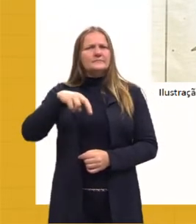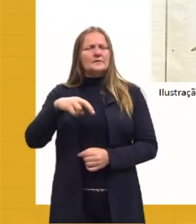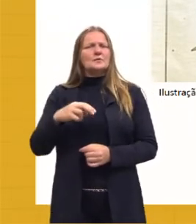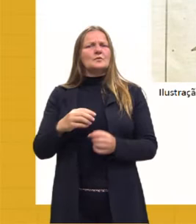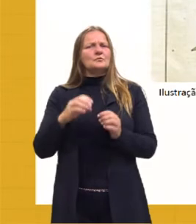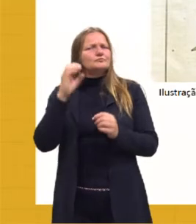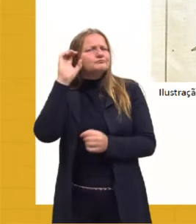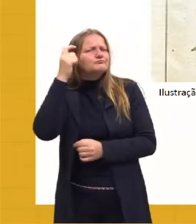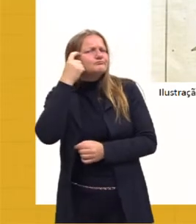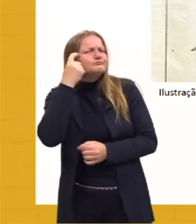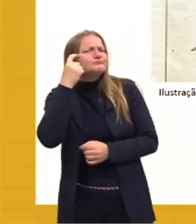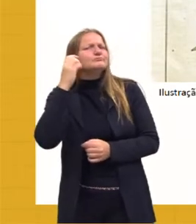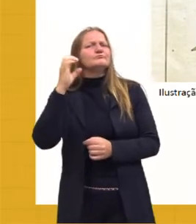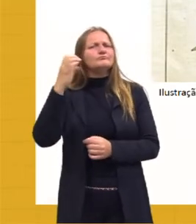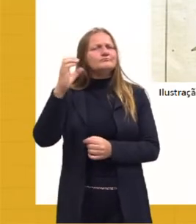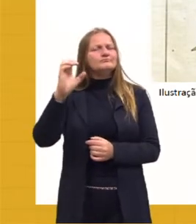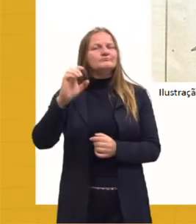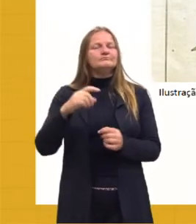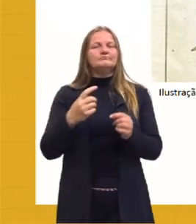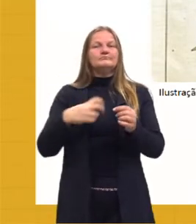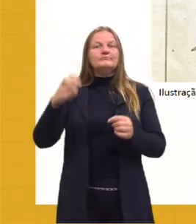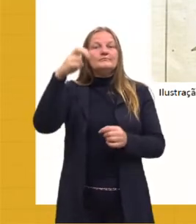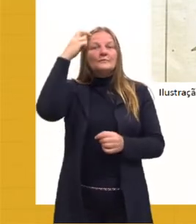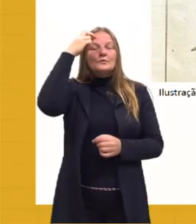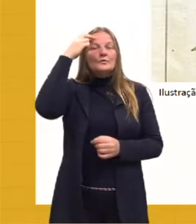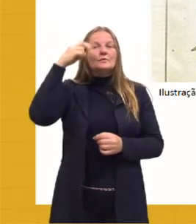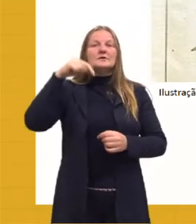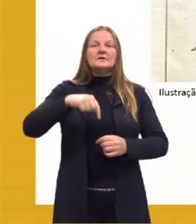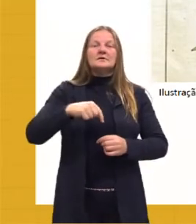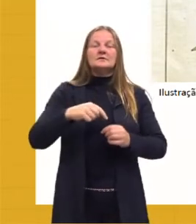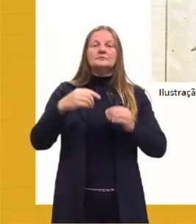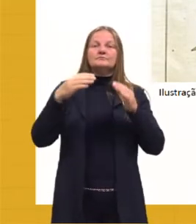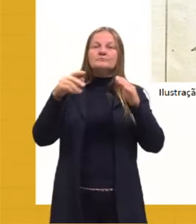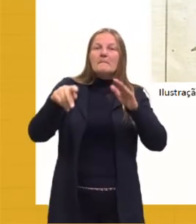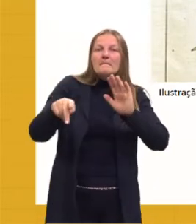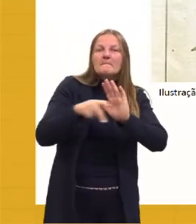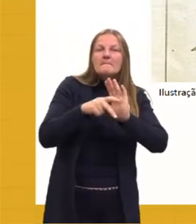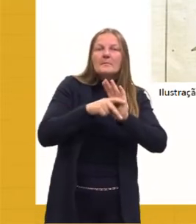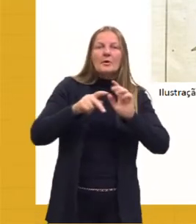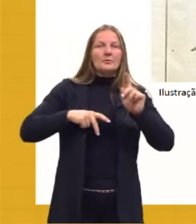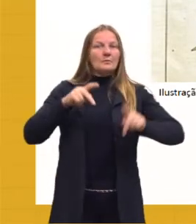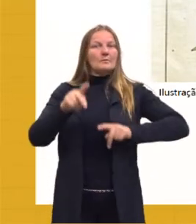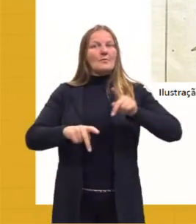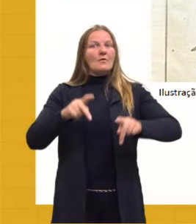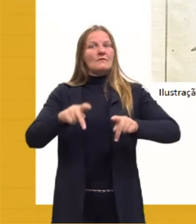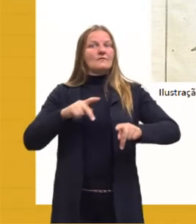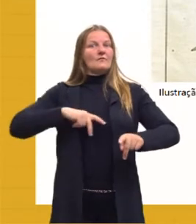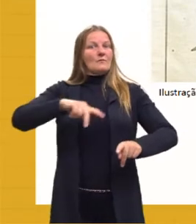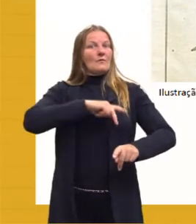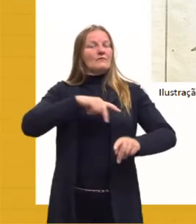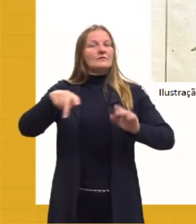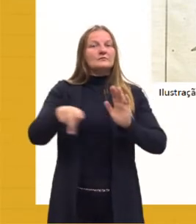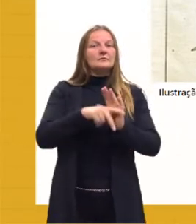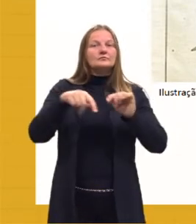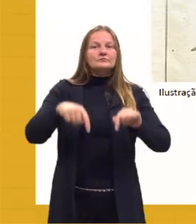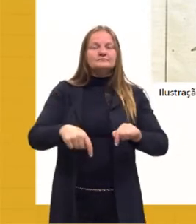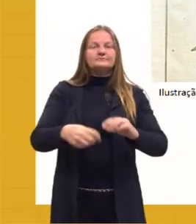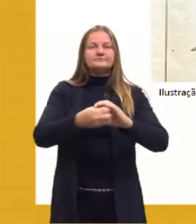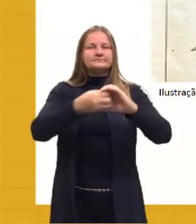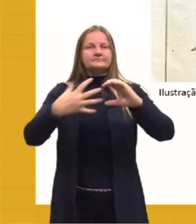pensamento científico, a cultura dos povos encontrados por aqui era um pouco diferente, era mais peculiar.